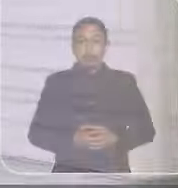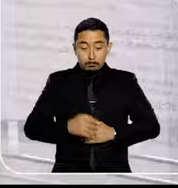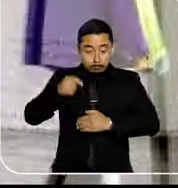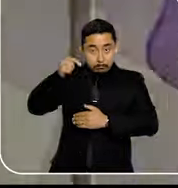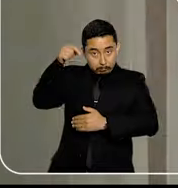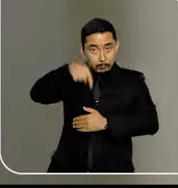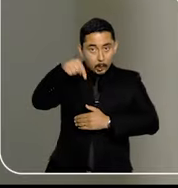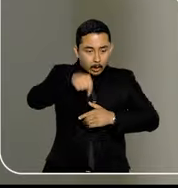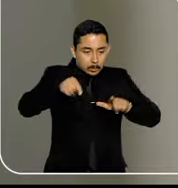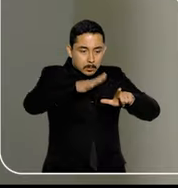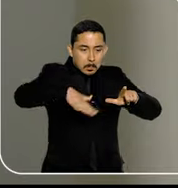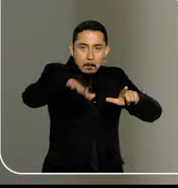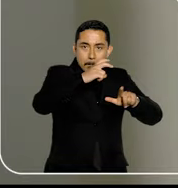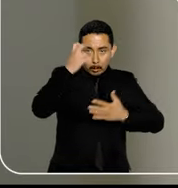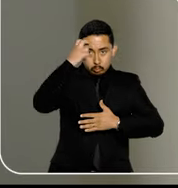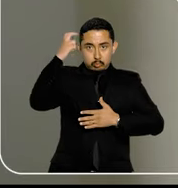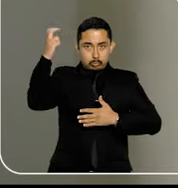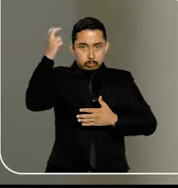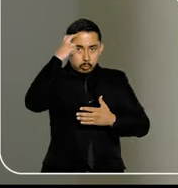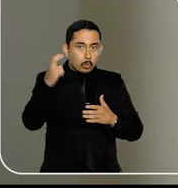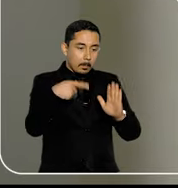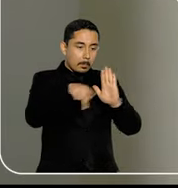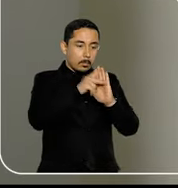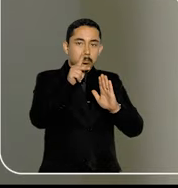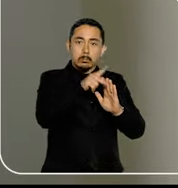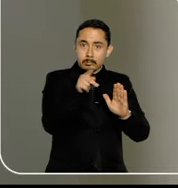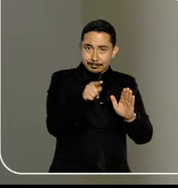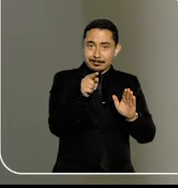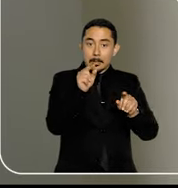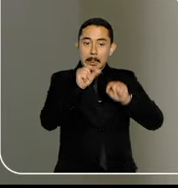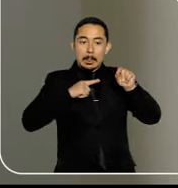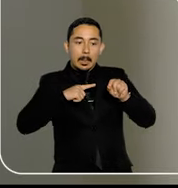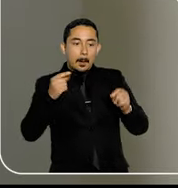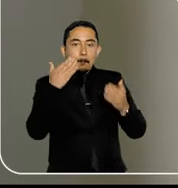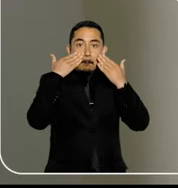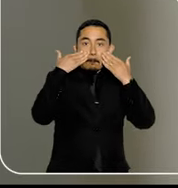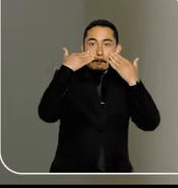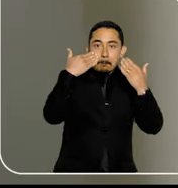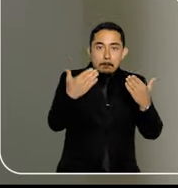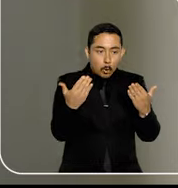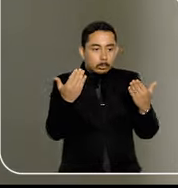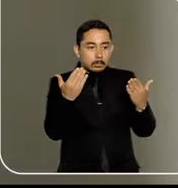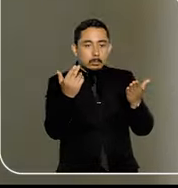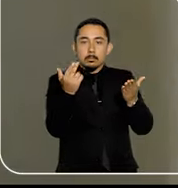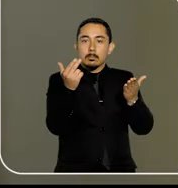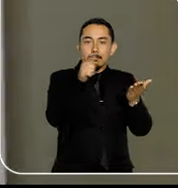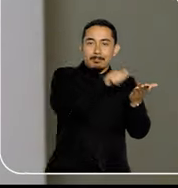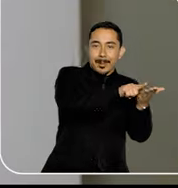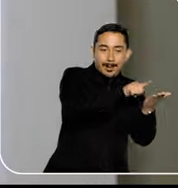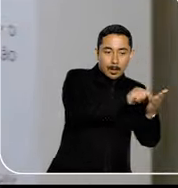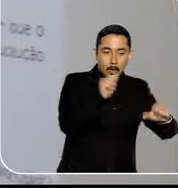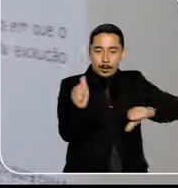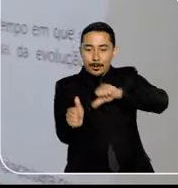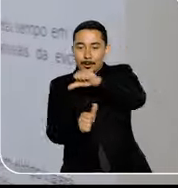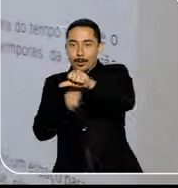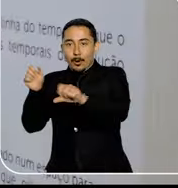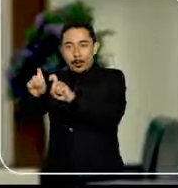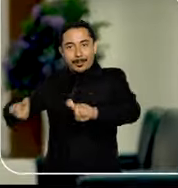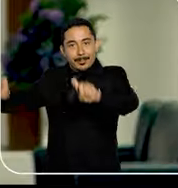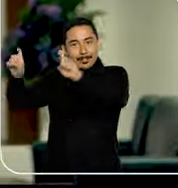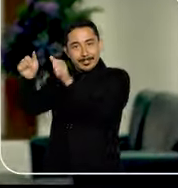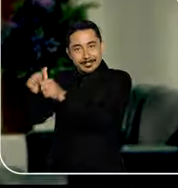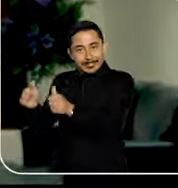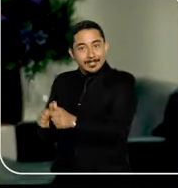Aqui no Espaço Cultural está a mostra do papel ao digital 35 anos da Corte Cidadã. Uma